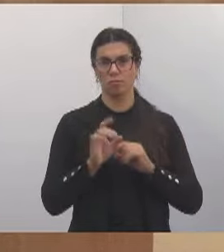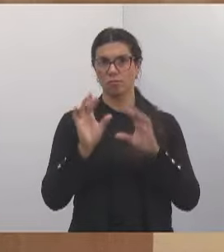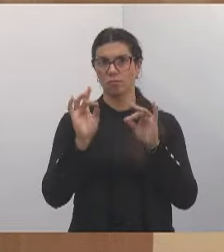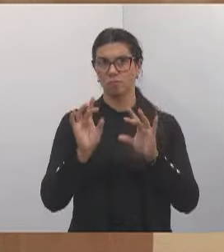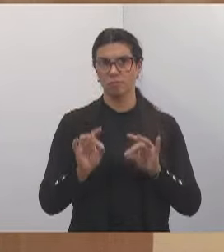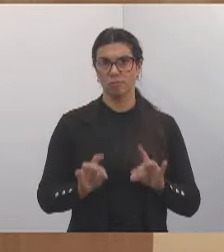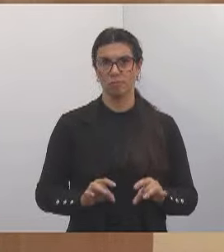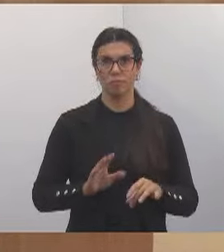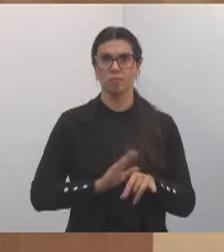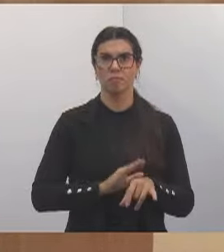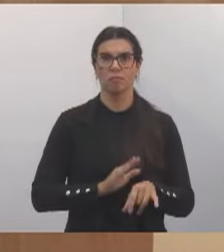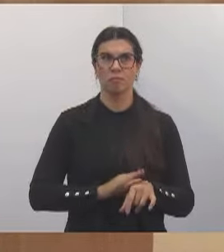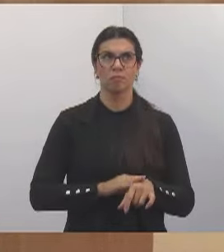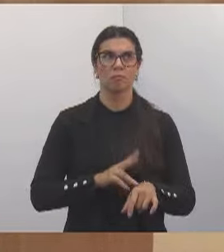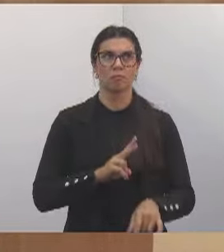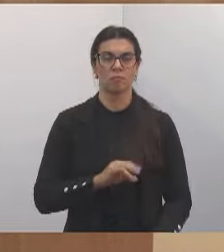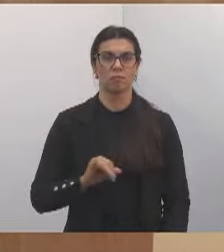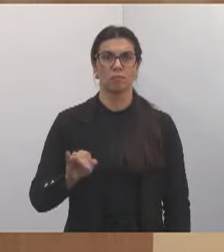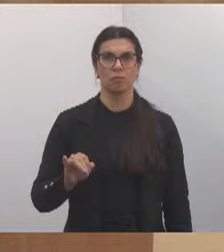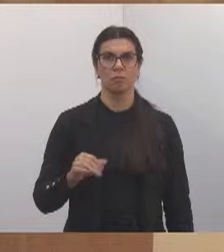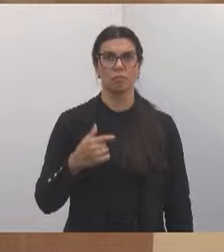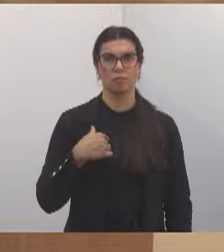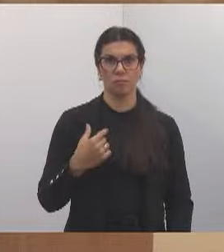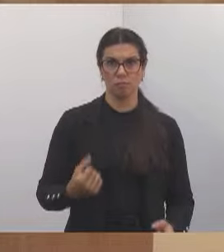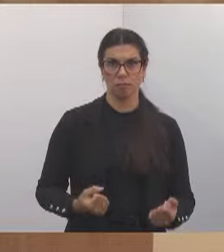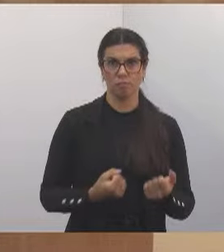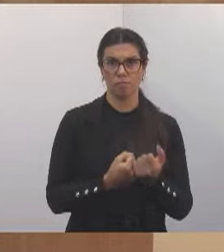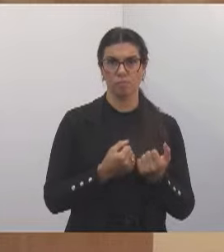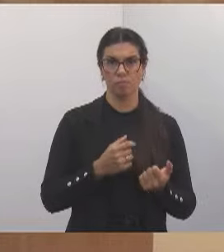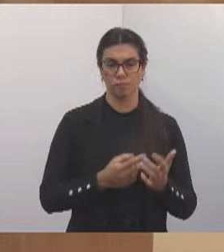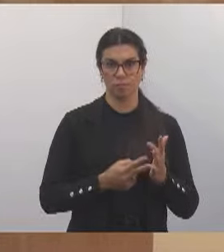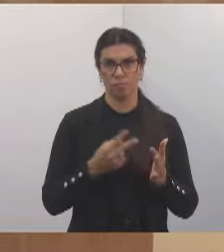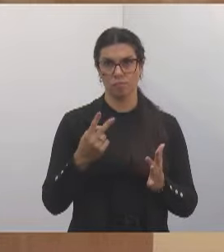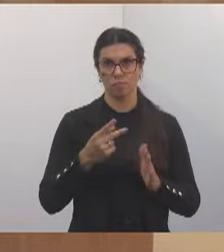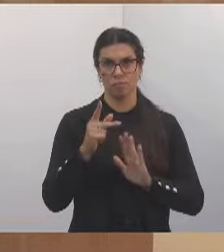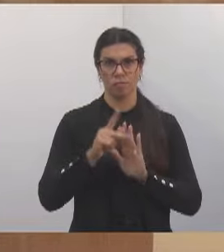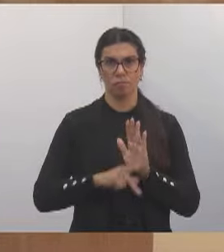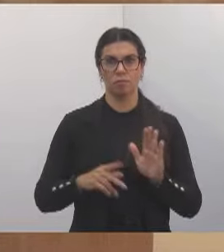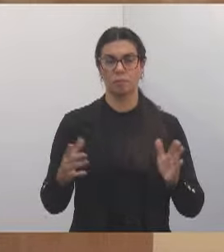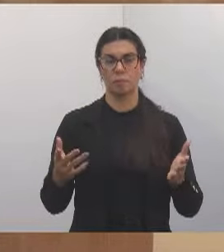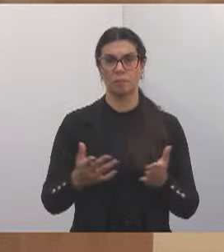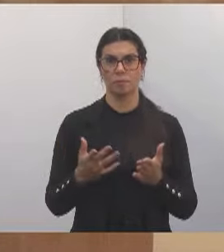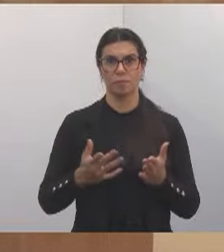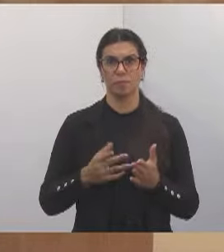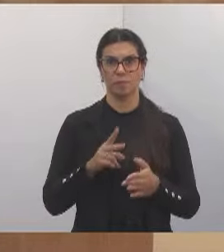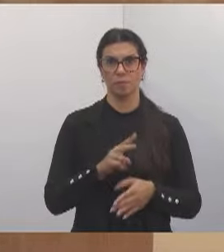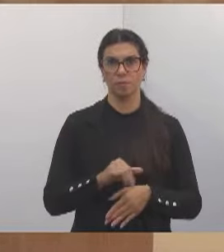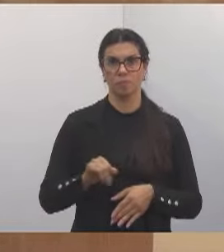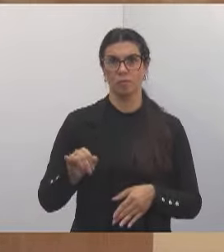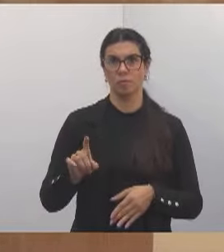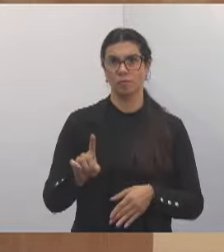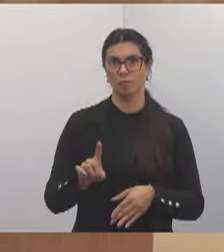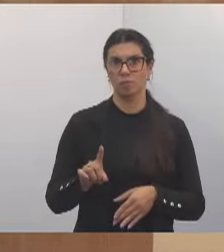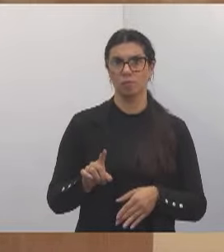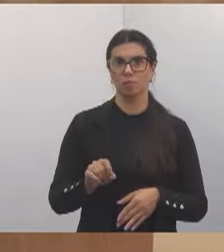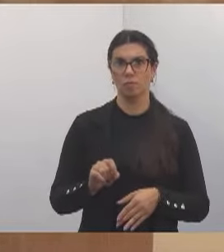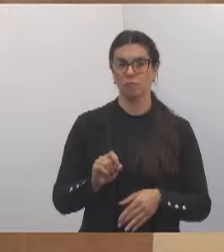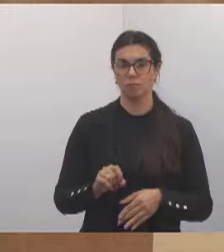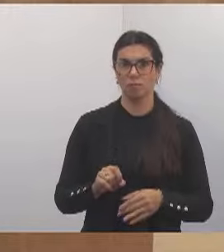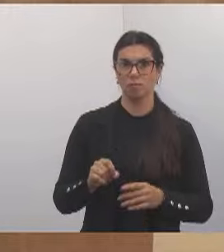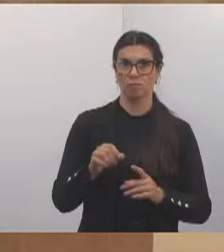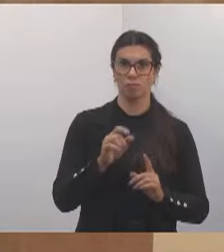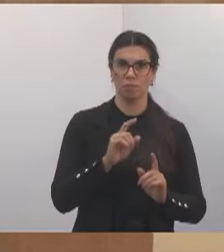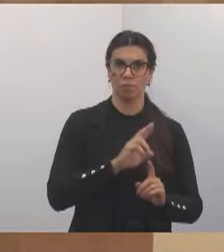mexer. Então conte com essa vereadora. O segundo projeto, no dia de hoje, foi sobre a denominação da